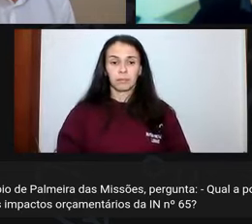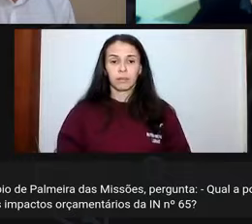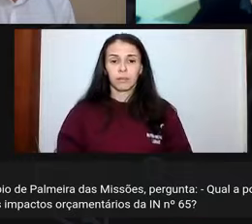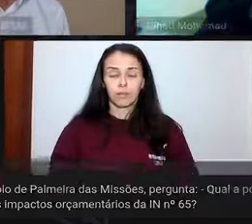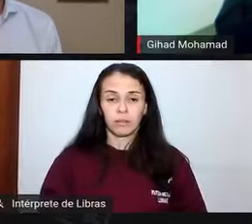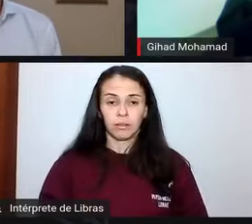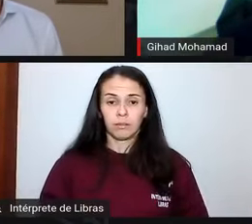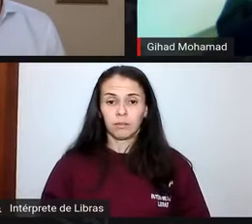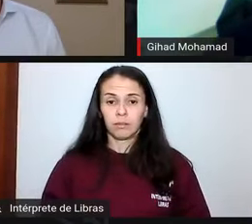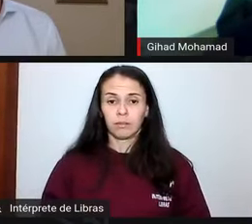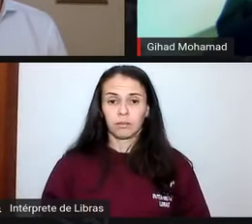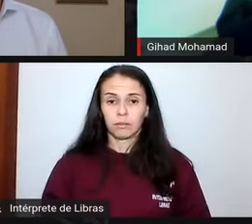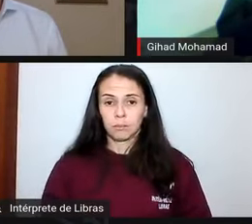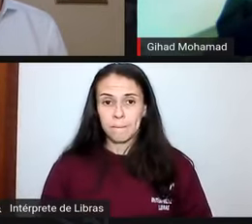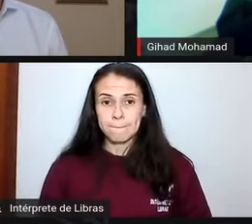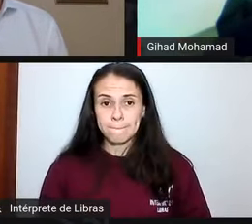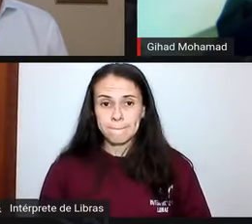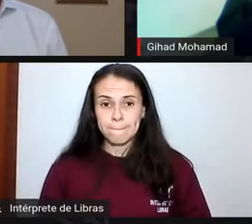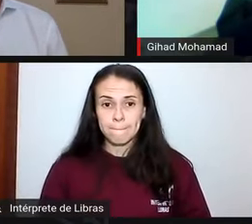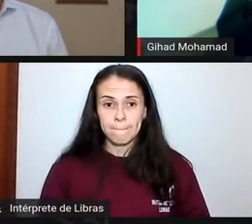mais uma última pergunta, então.